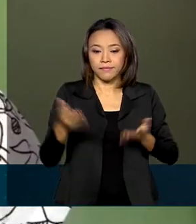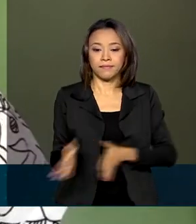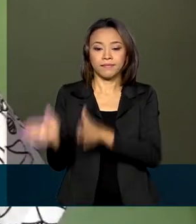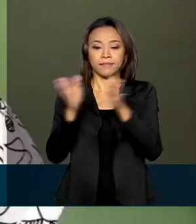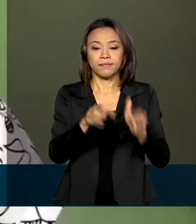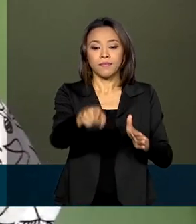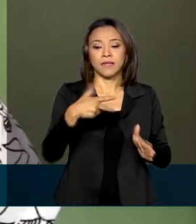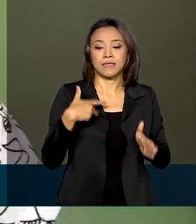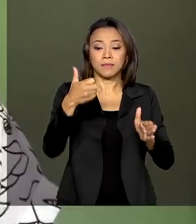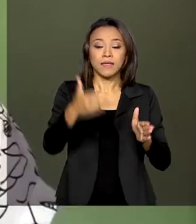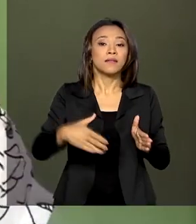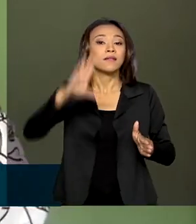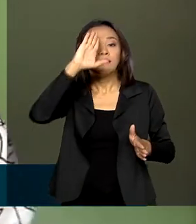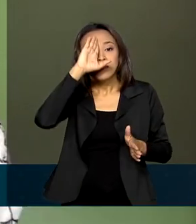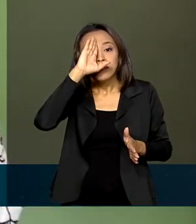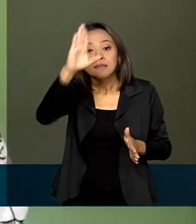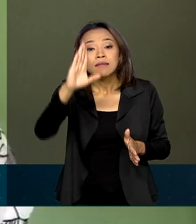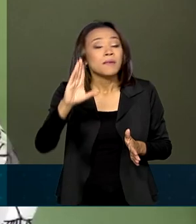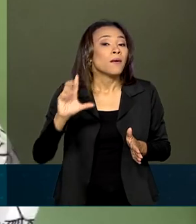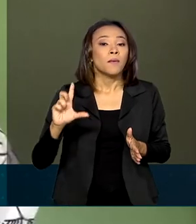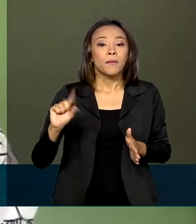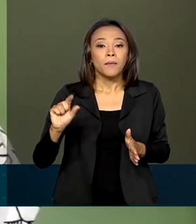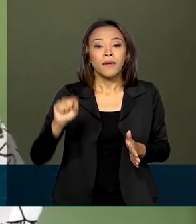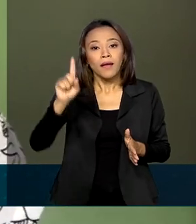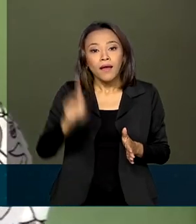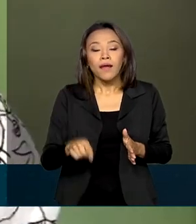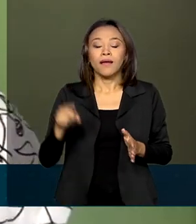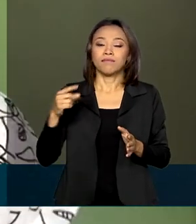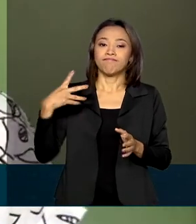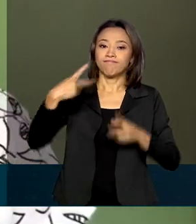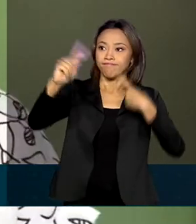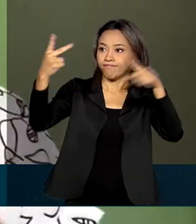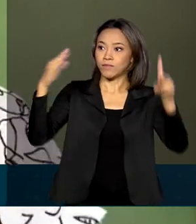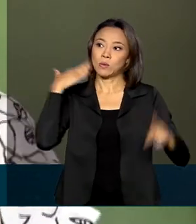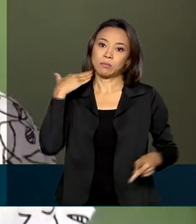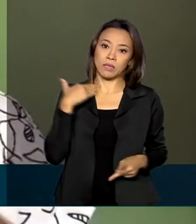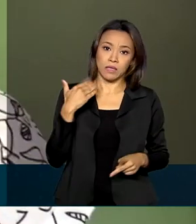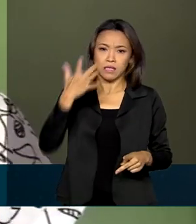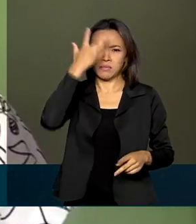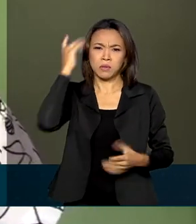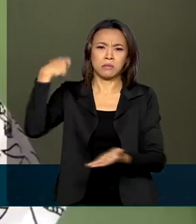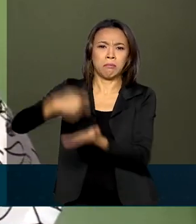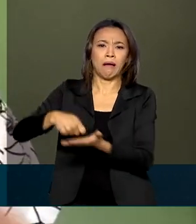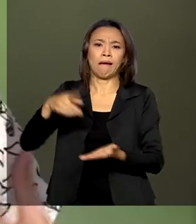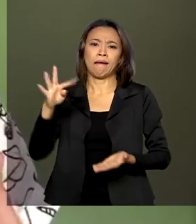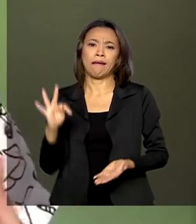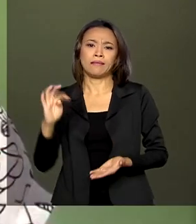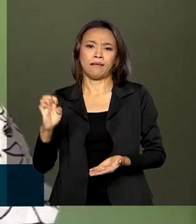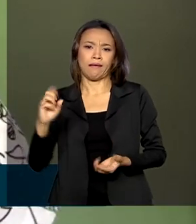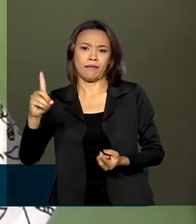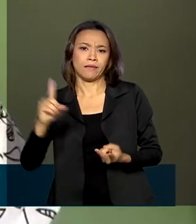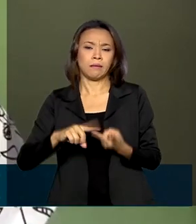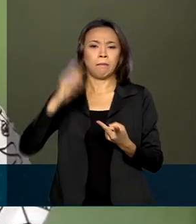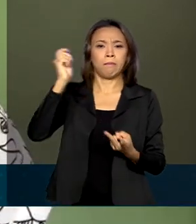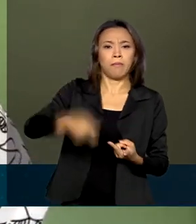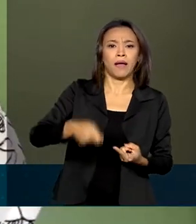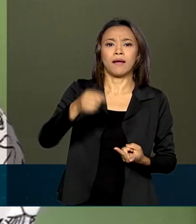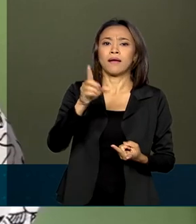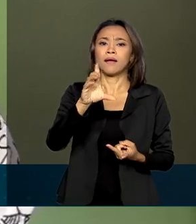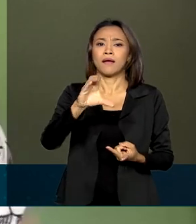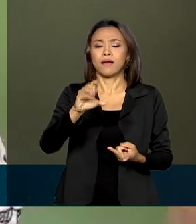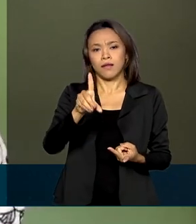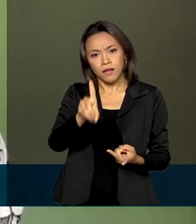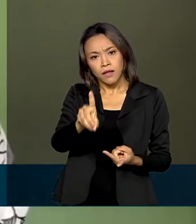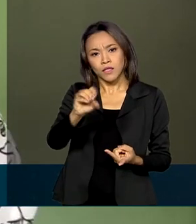principal vantagem que eu vejo é em relação às tarifas bancárias. Muita gente ainda paga TED, DOC para fazer transferências para outros bancos